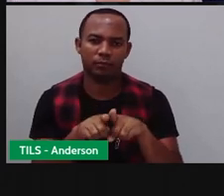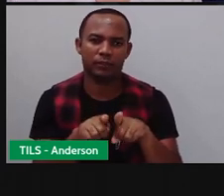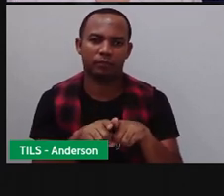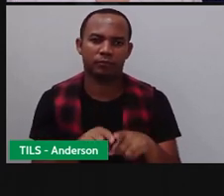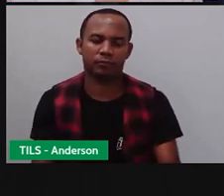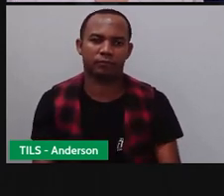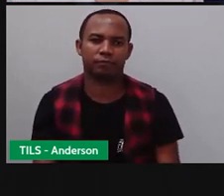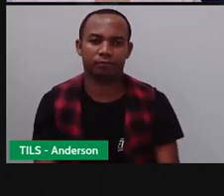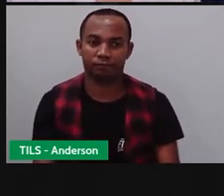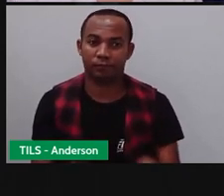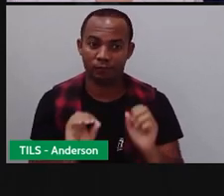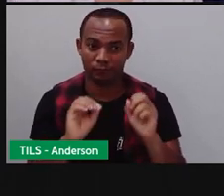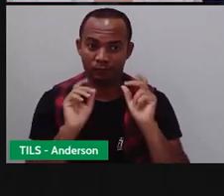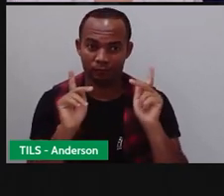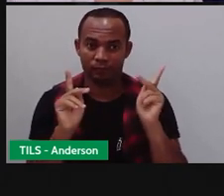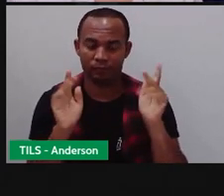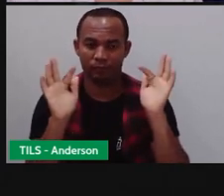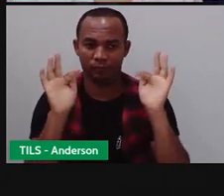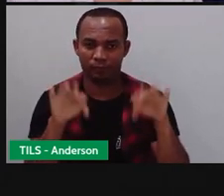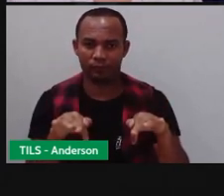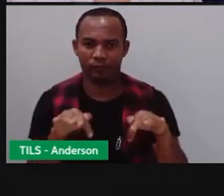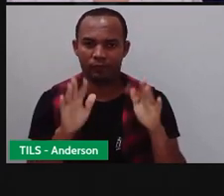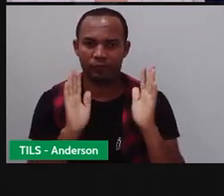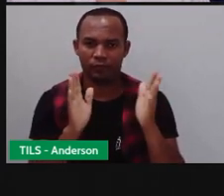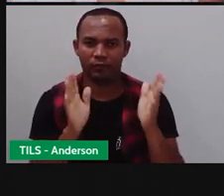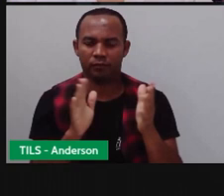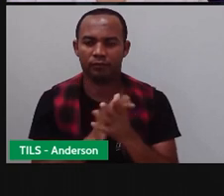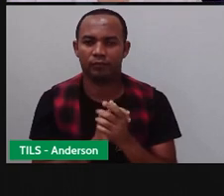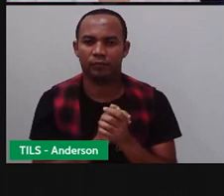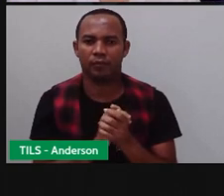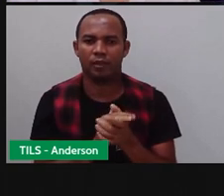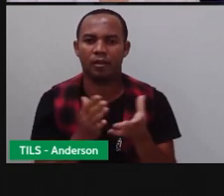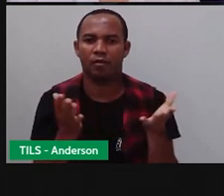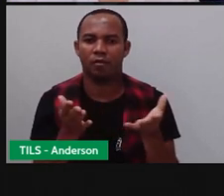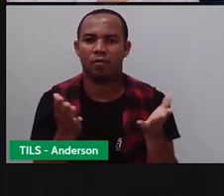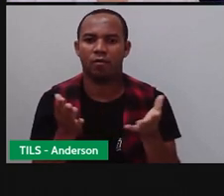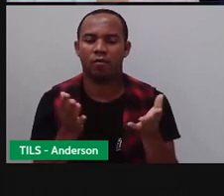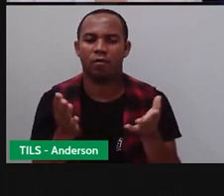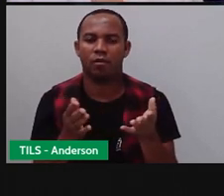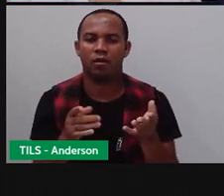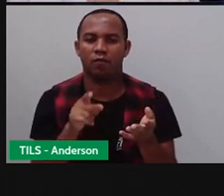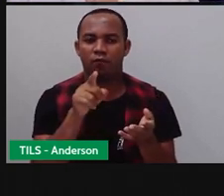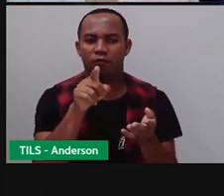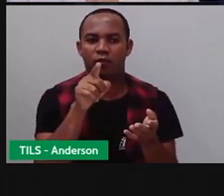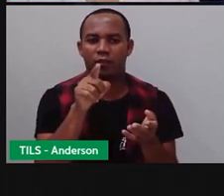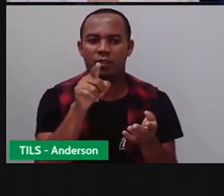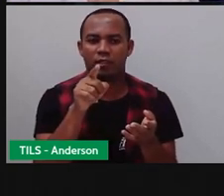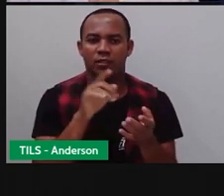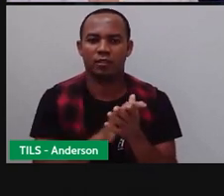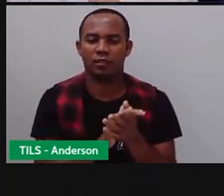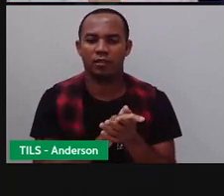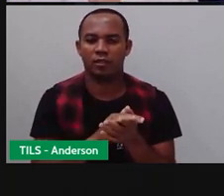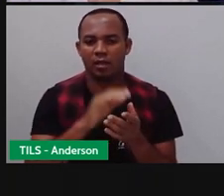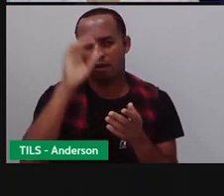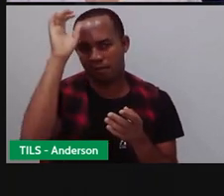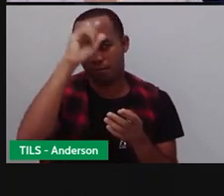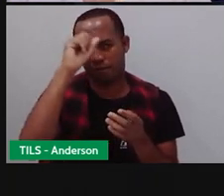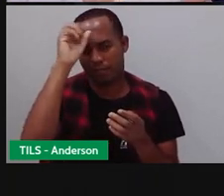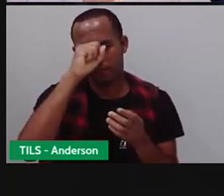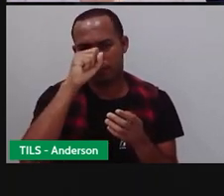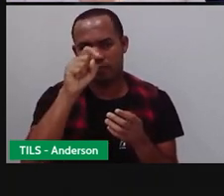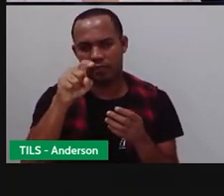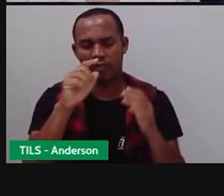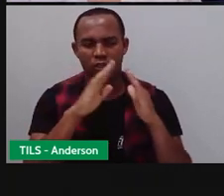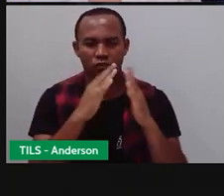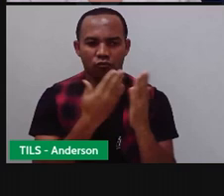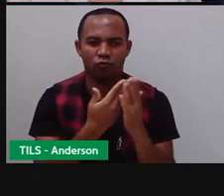E chegamos aqui ao final e, né, lembrando que agora é quê? A vez de vocês. É a vez de